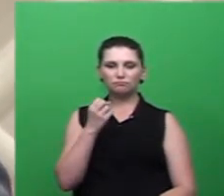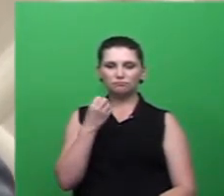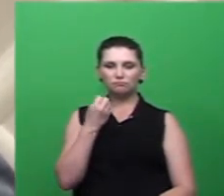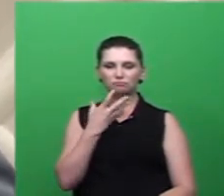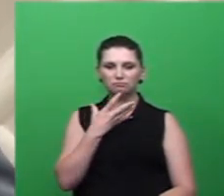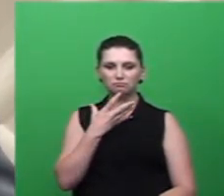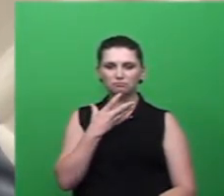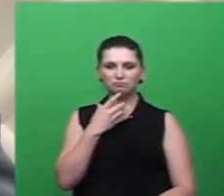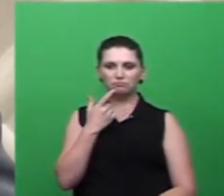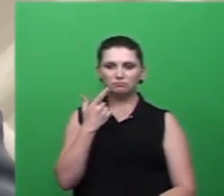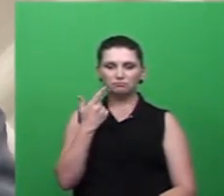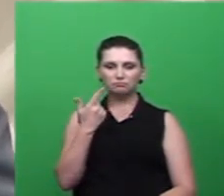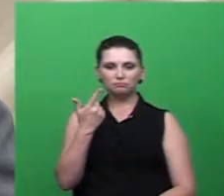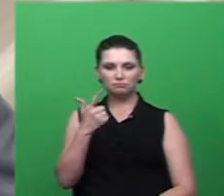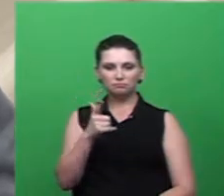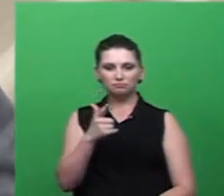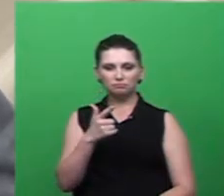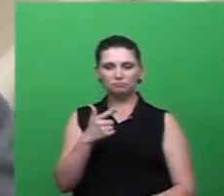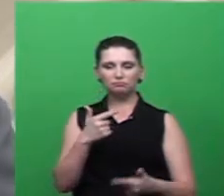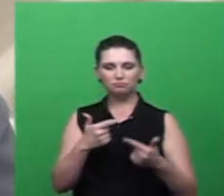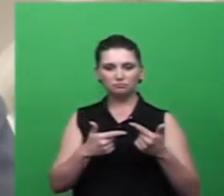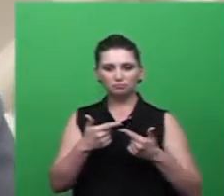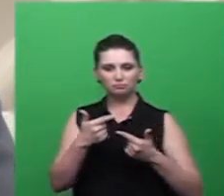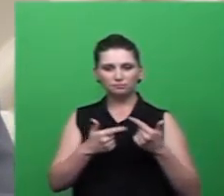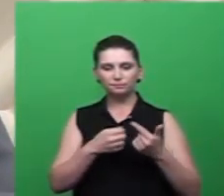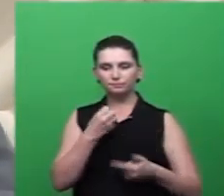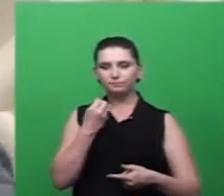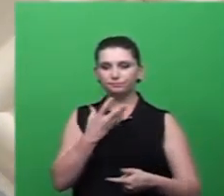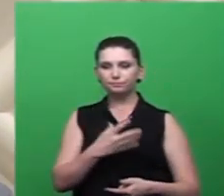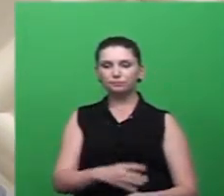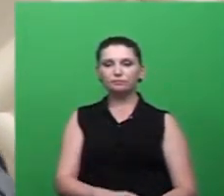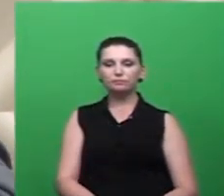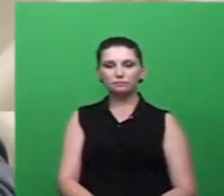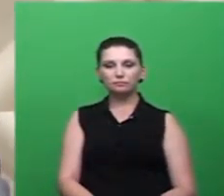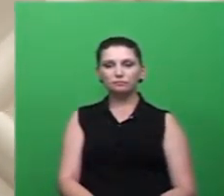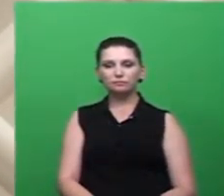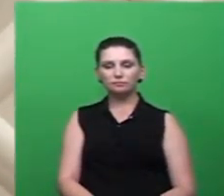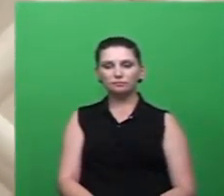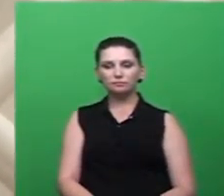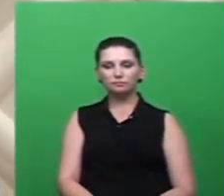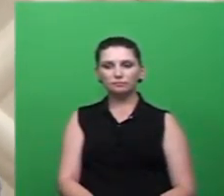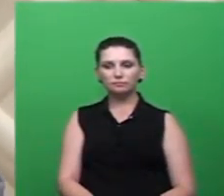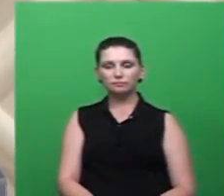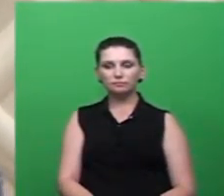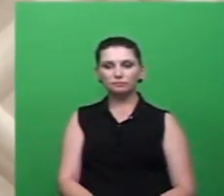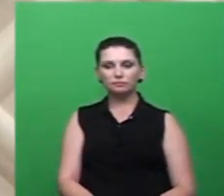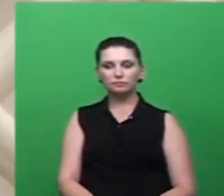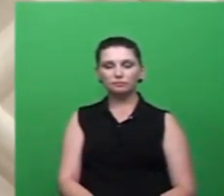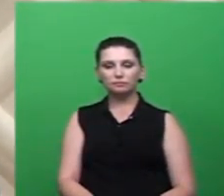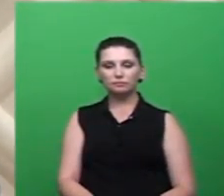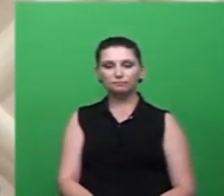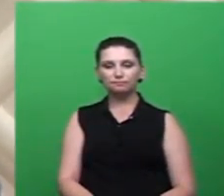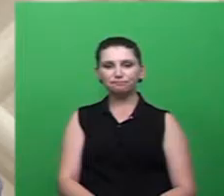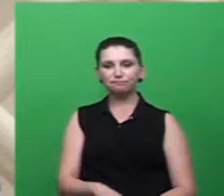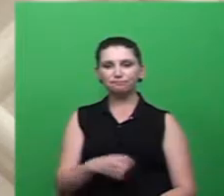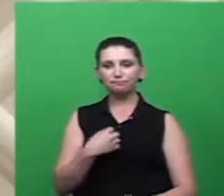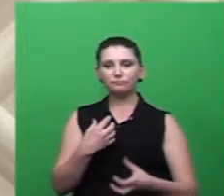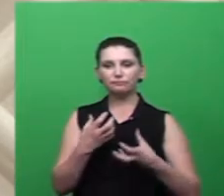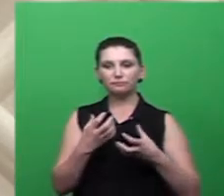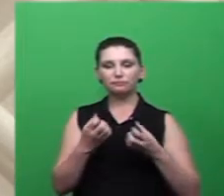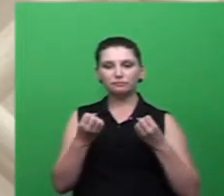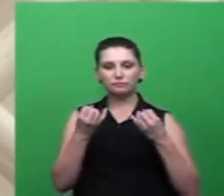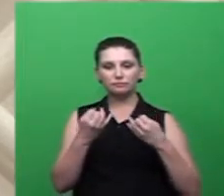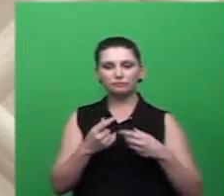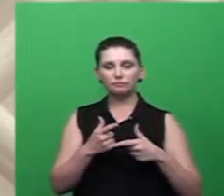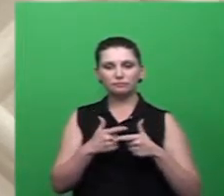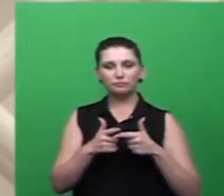aos agentes comunitários né e eu vou voltar um pouco sobre um problema que a gente teve ao longo do